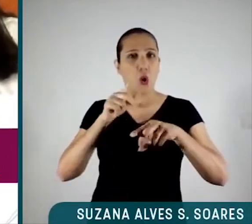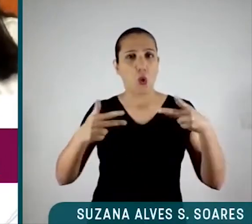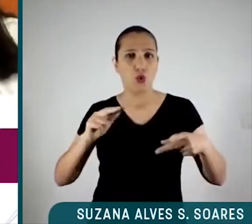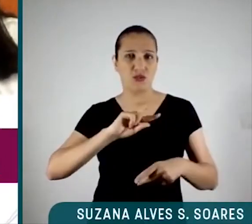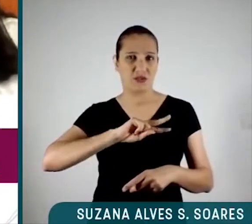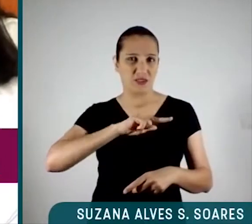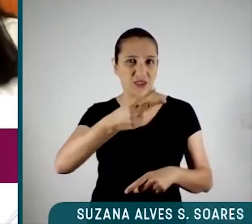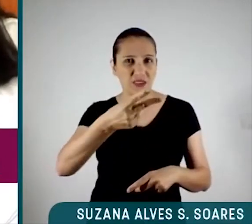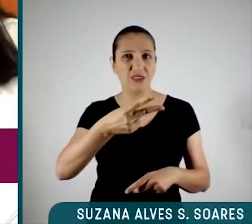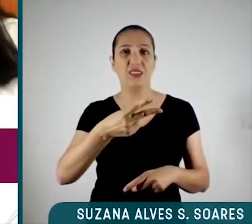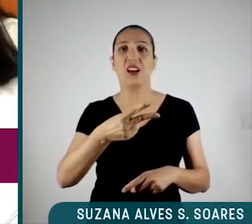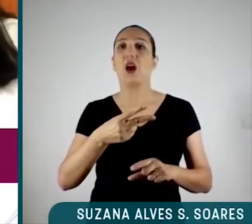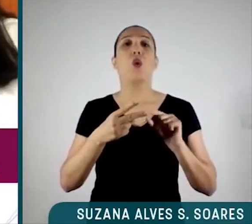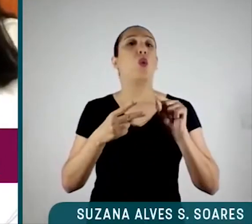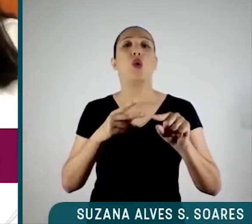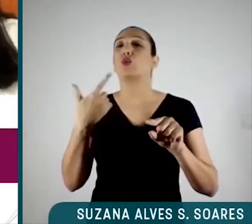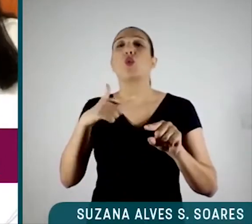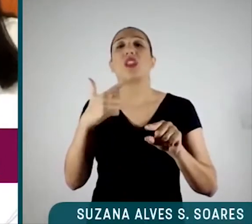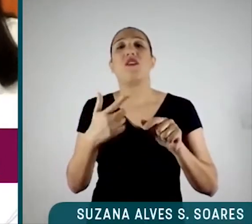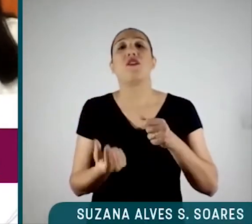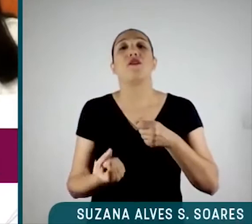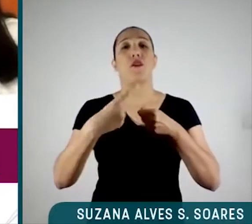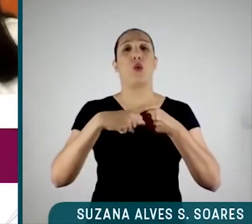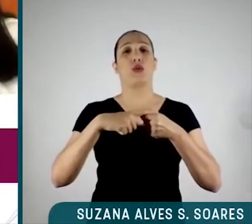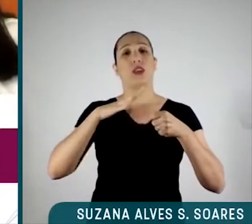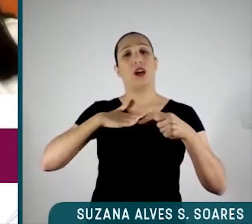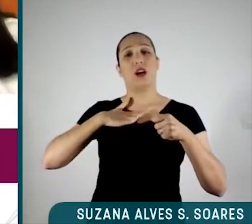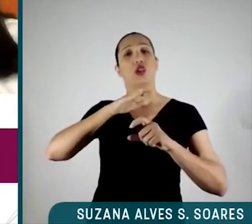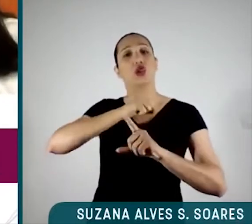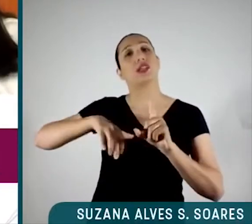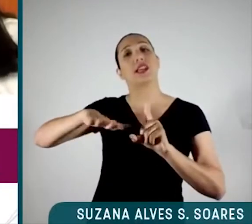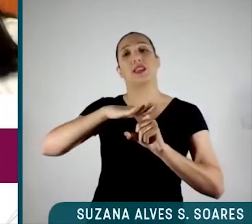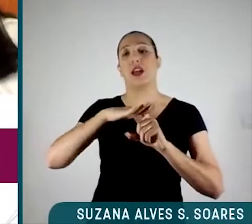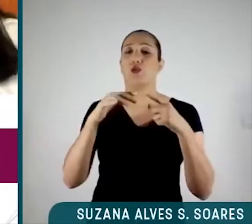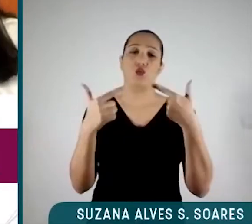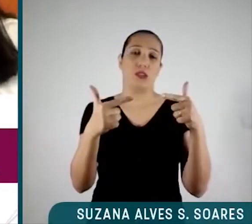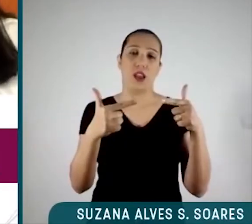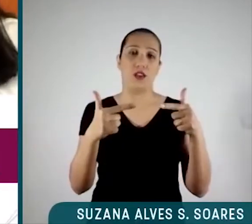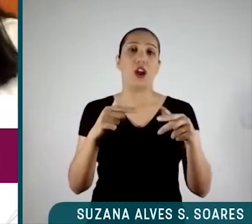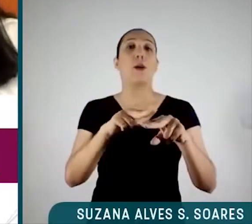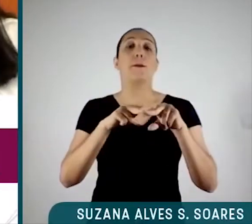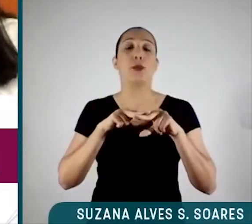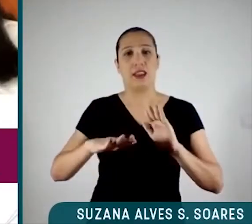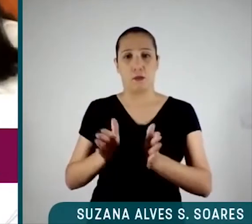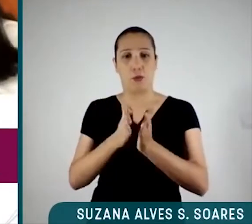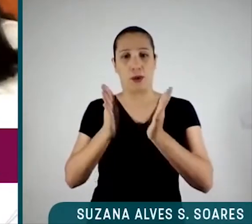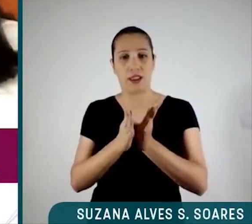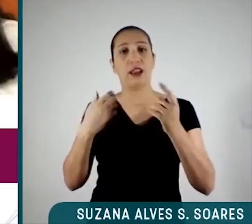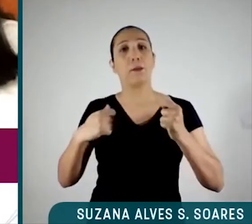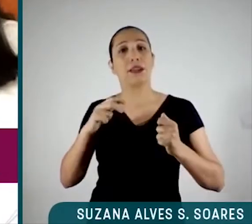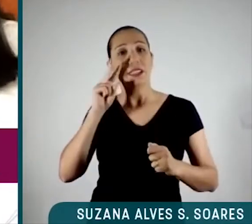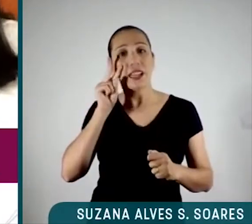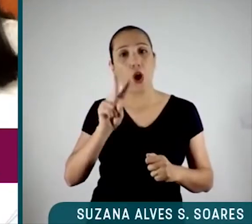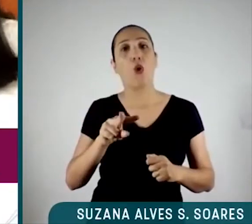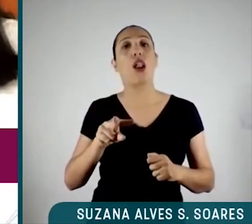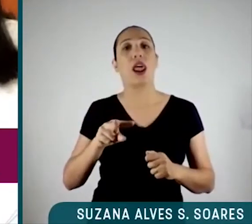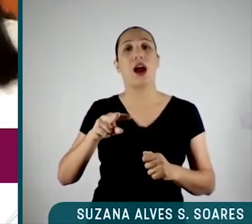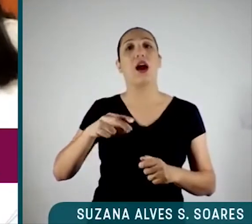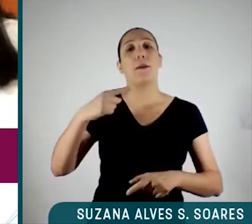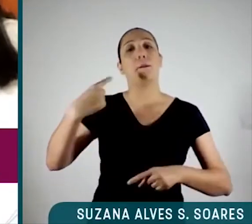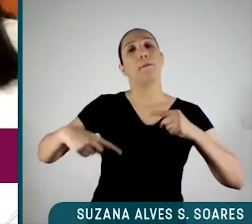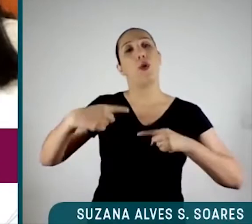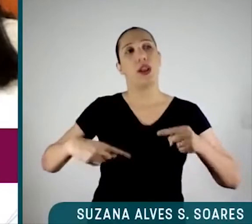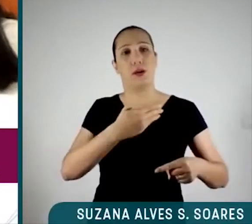em retorno para a sociedade. Então, nós temos um problema grave de gestão do setor público. Simplesmente